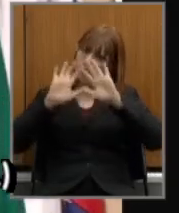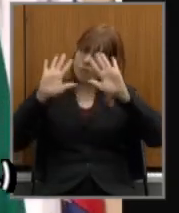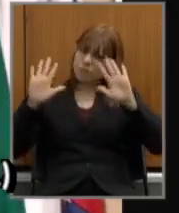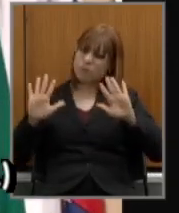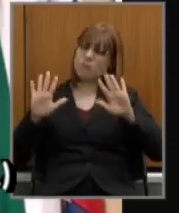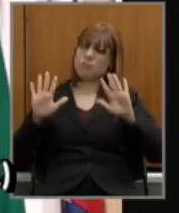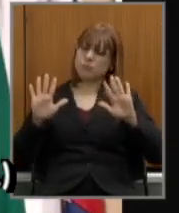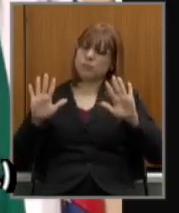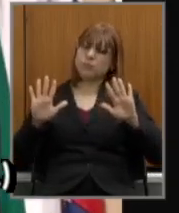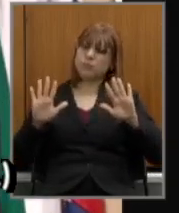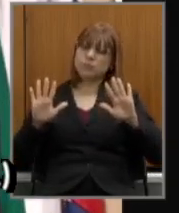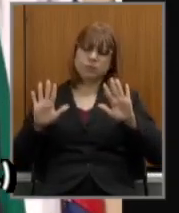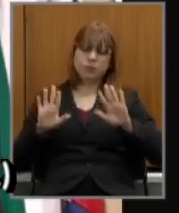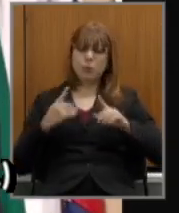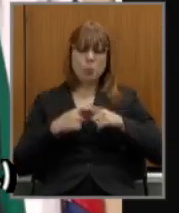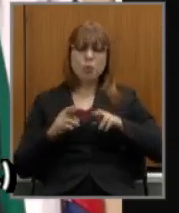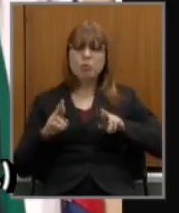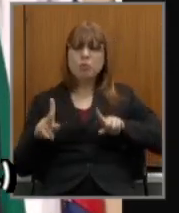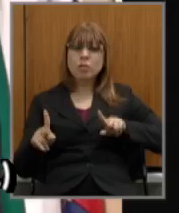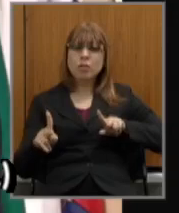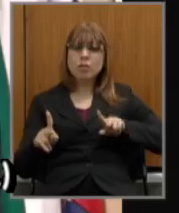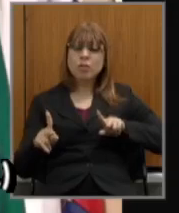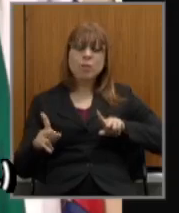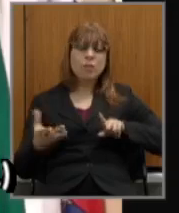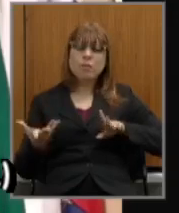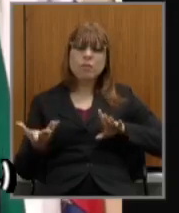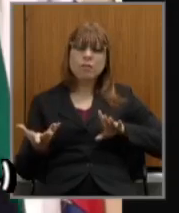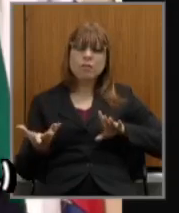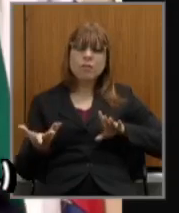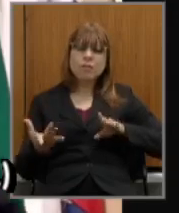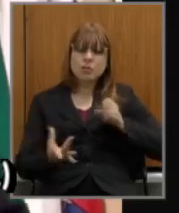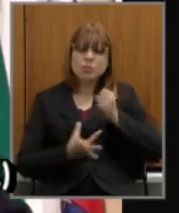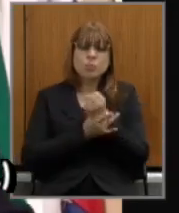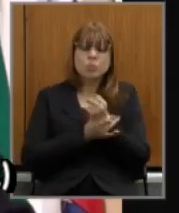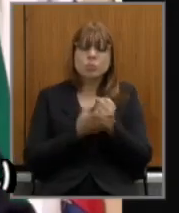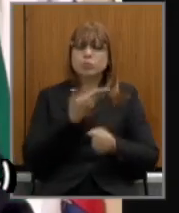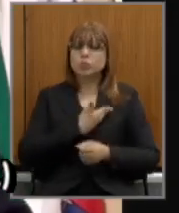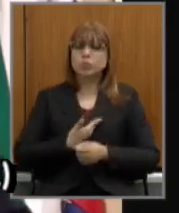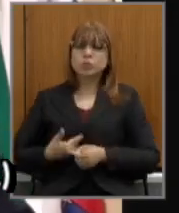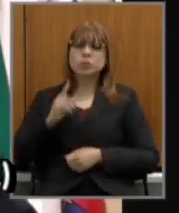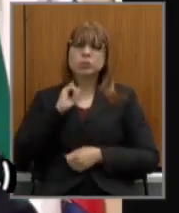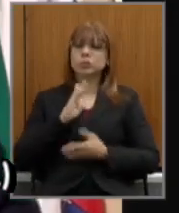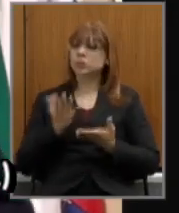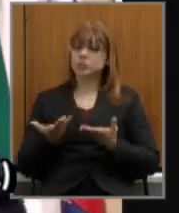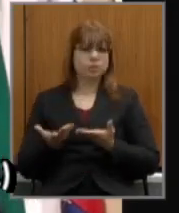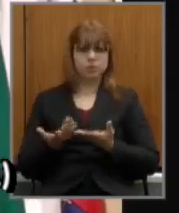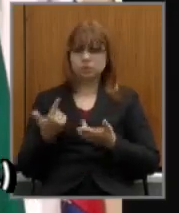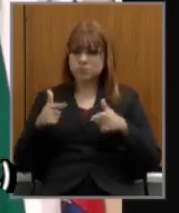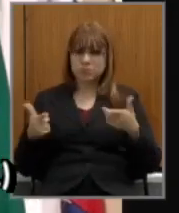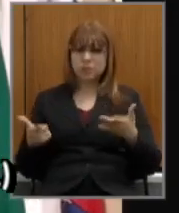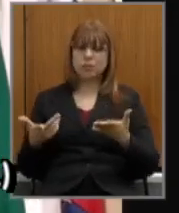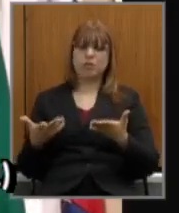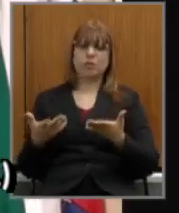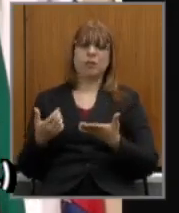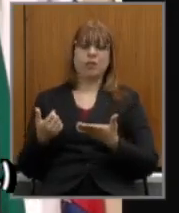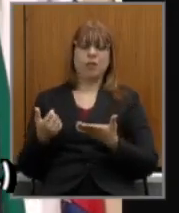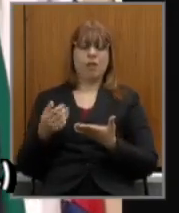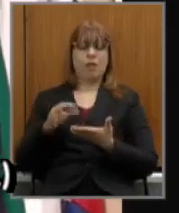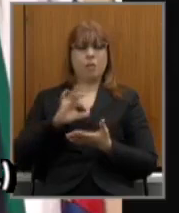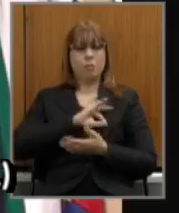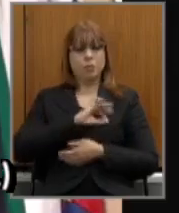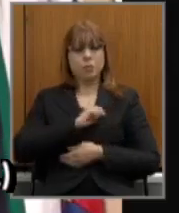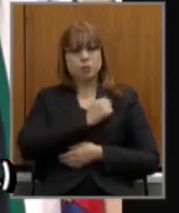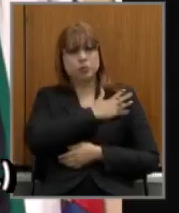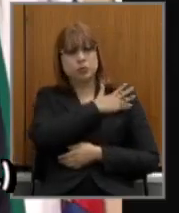diferença entre as pessoas da segurança pública de Minas Gerais não tem a forma que tem a polícia militar que tem a polícia civil e a polícia